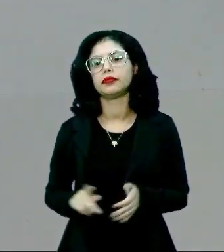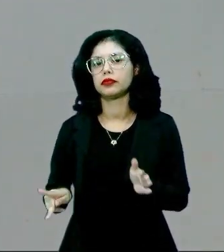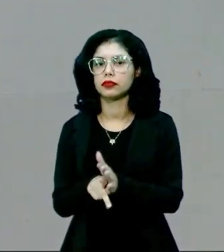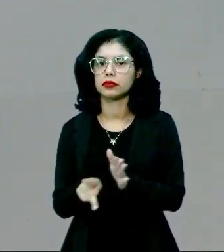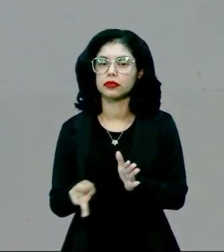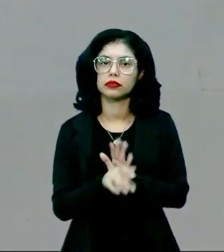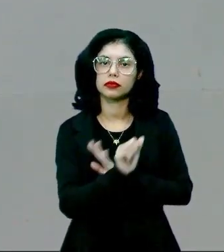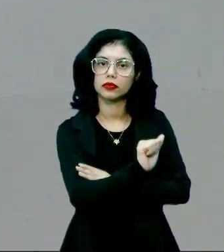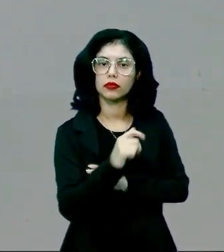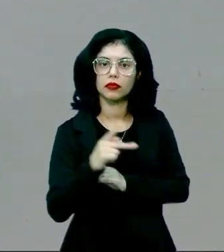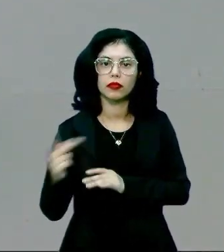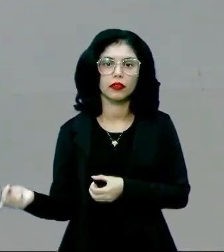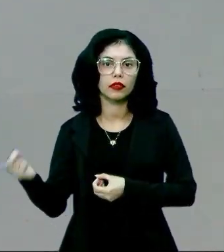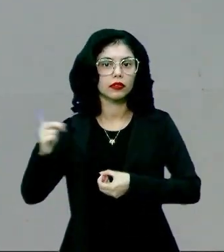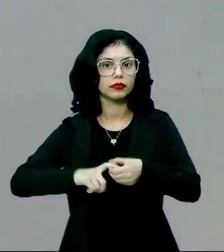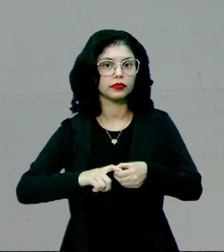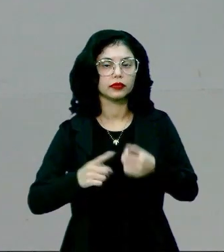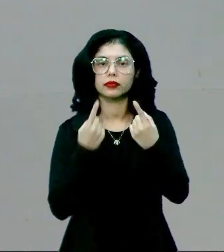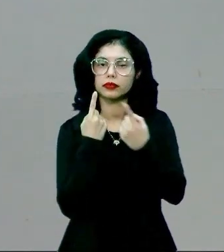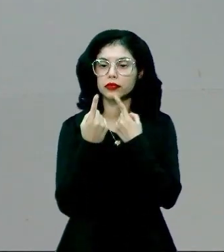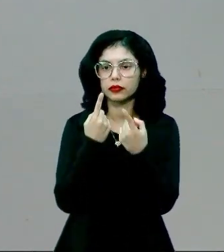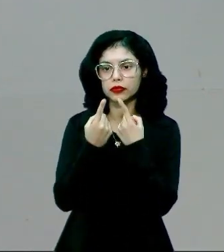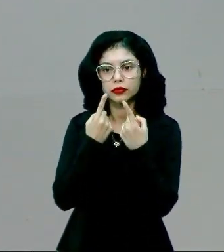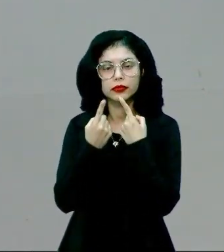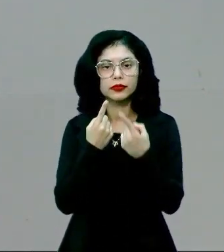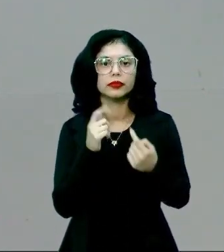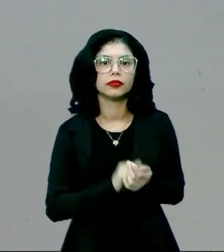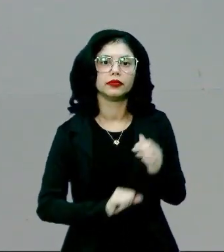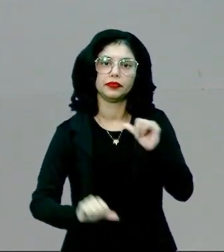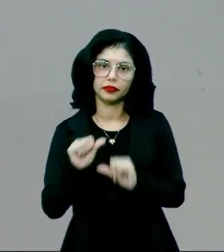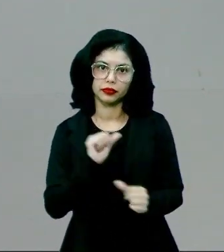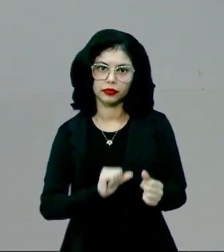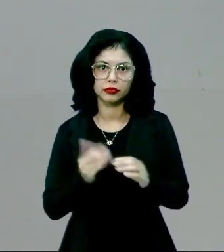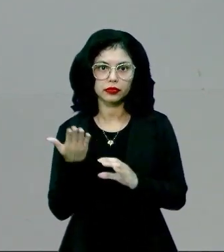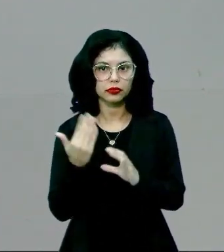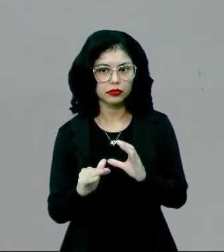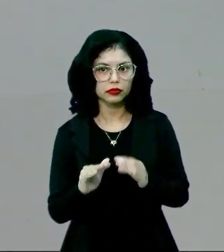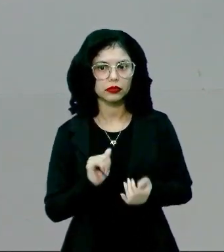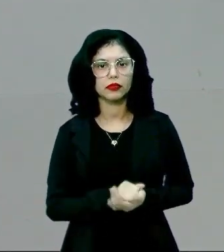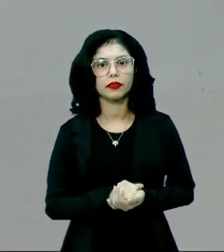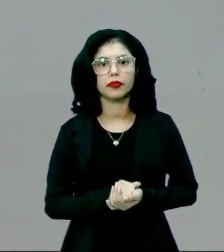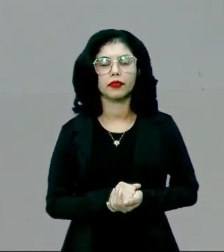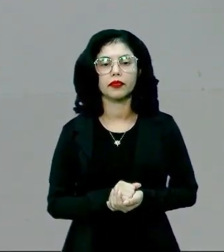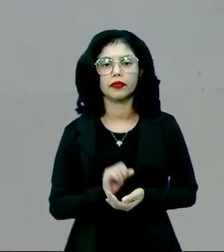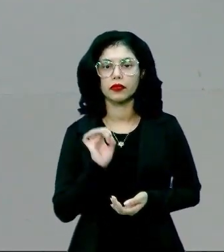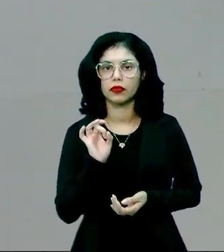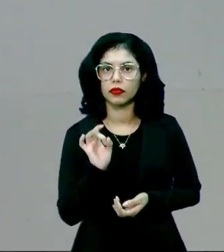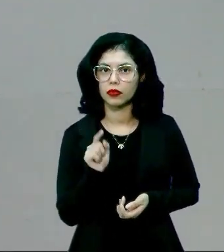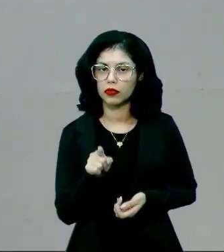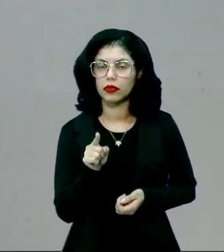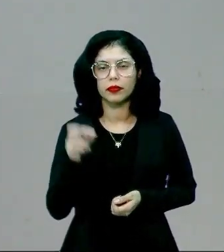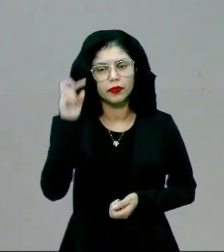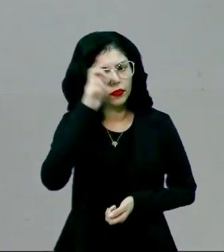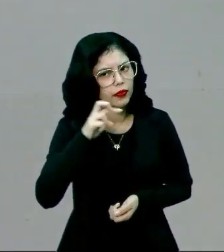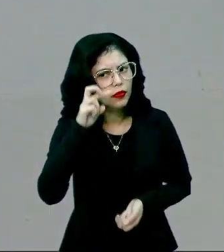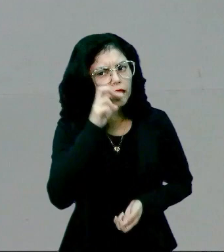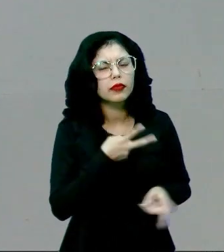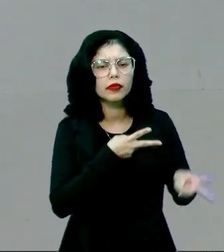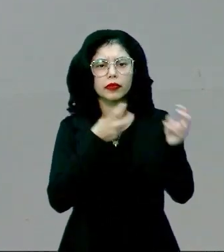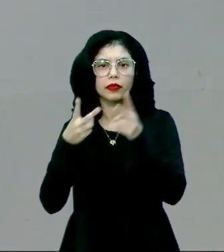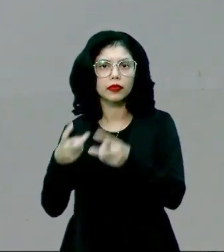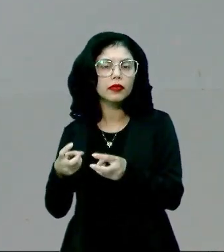é um aplicativo voltado à comunicação, à troca de mensagens. Você para para analisar